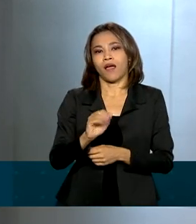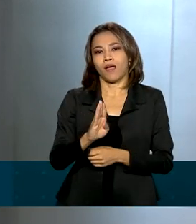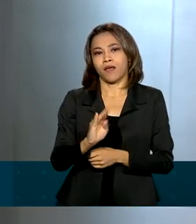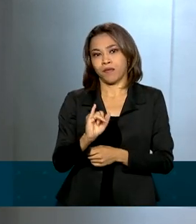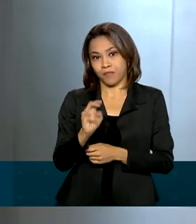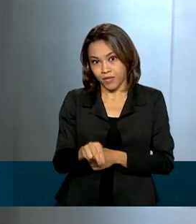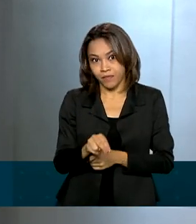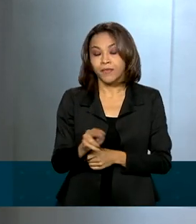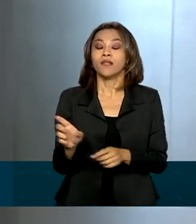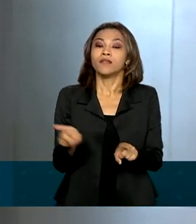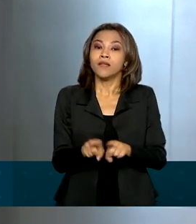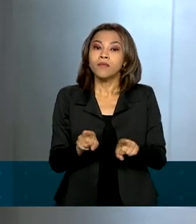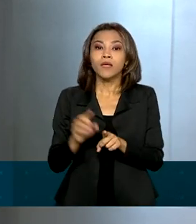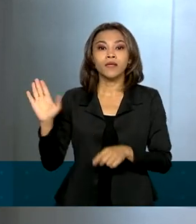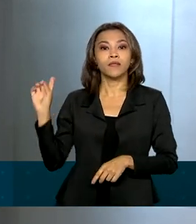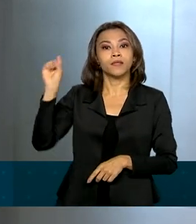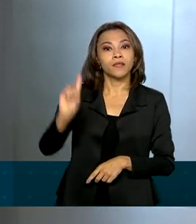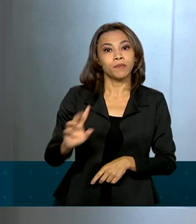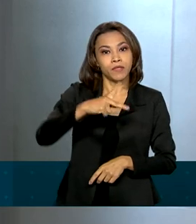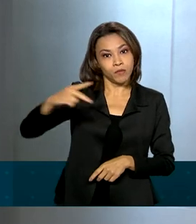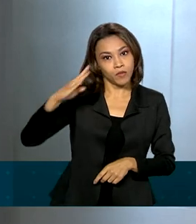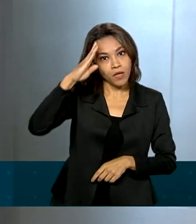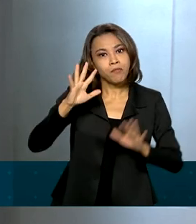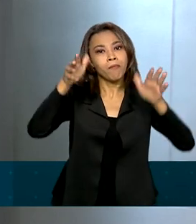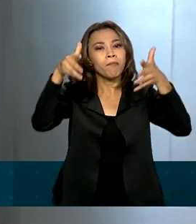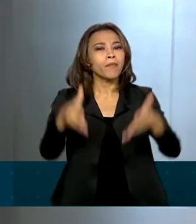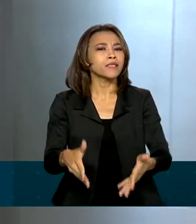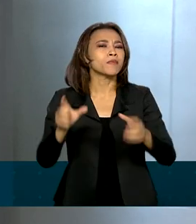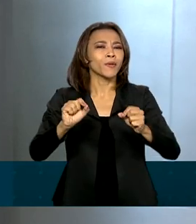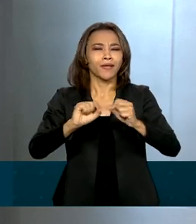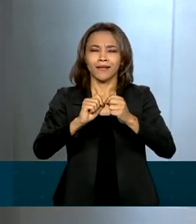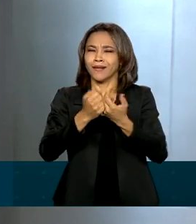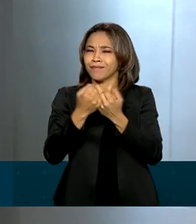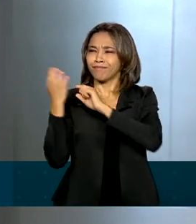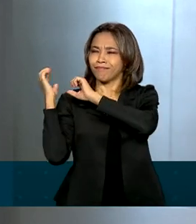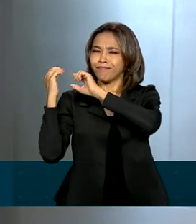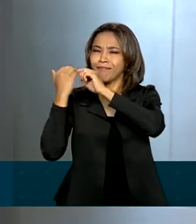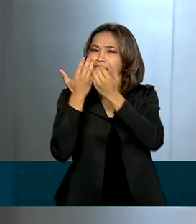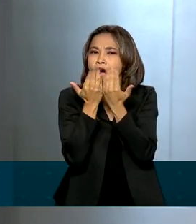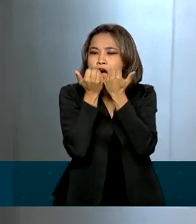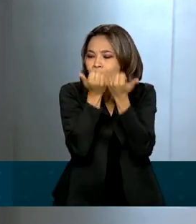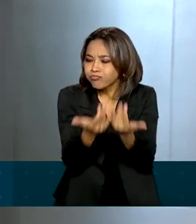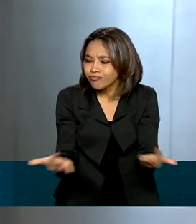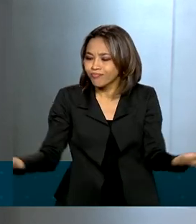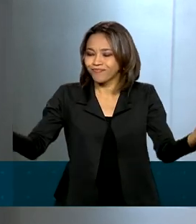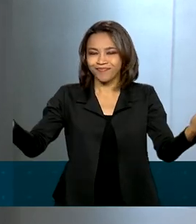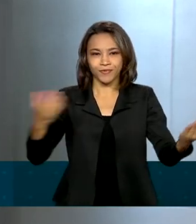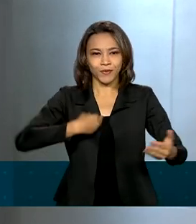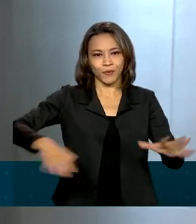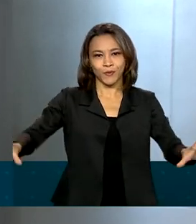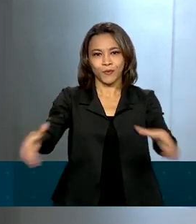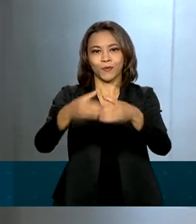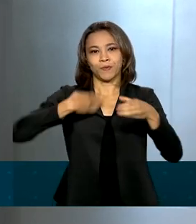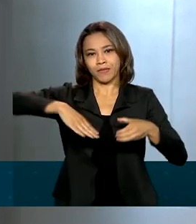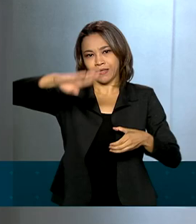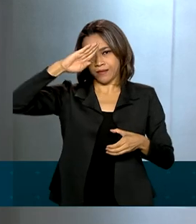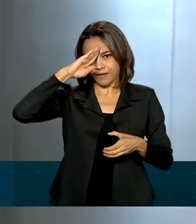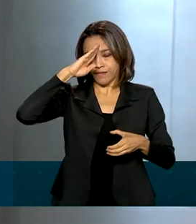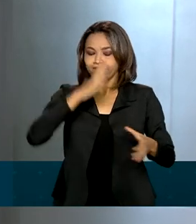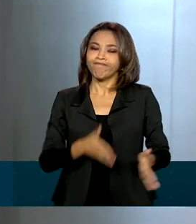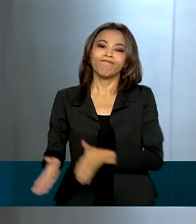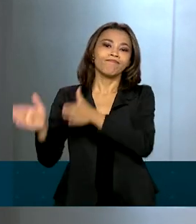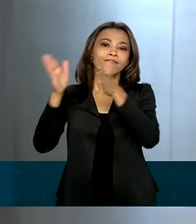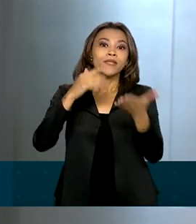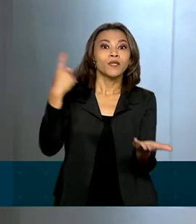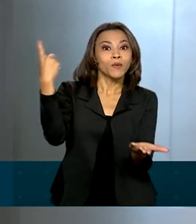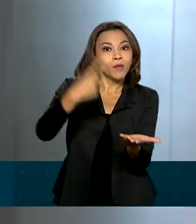Bolsonaro também participa hoje do tradicional almoço com os comandantes das Forças Armadas. E a agenda